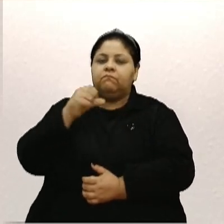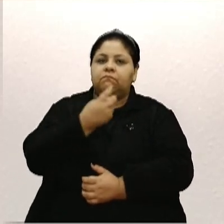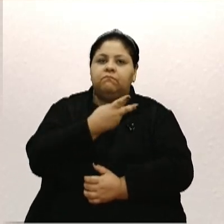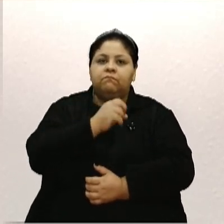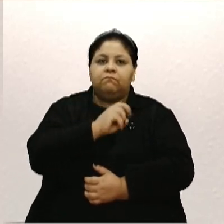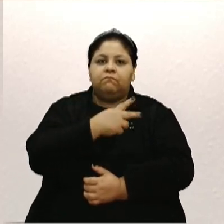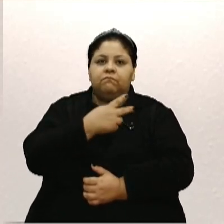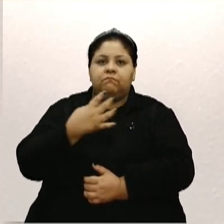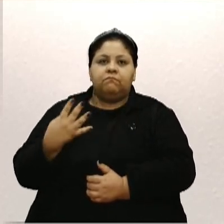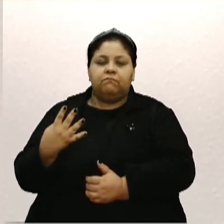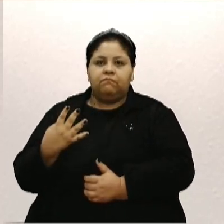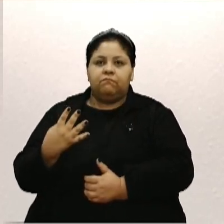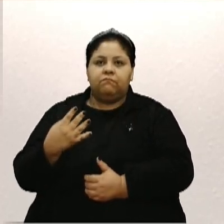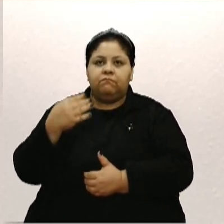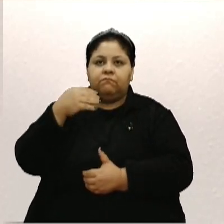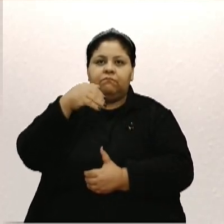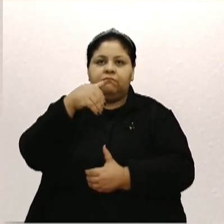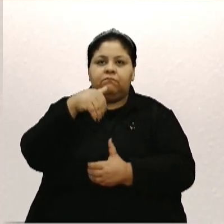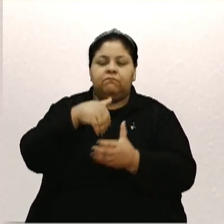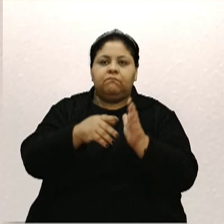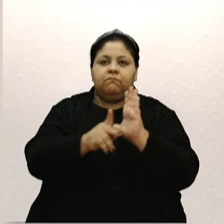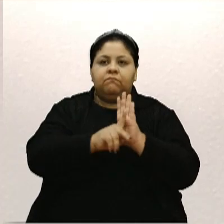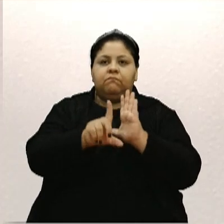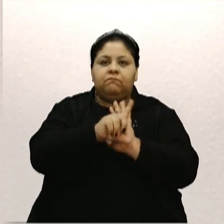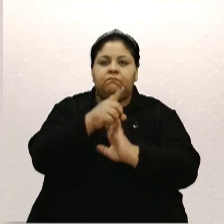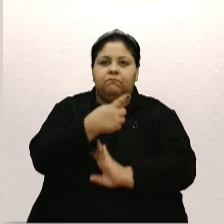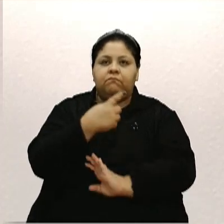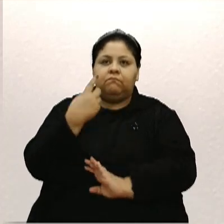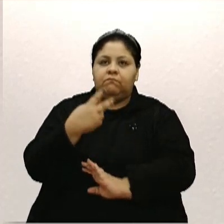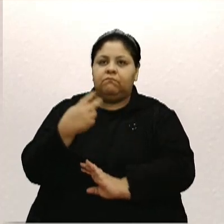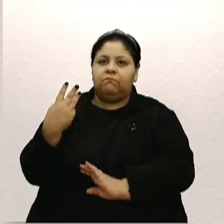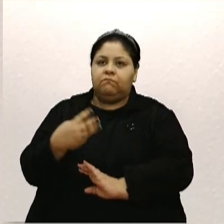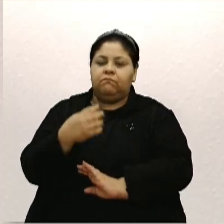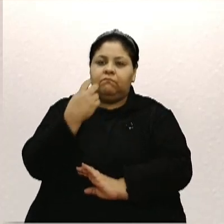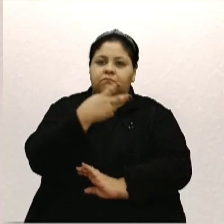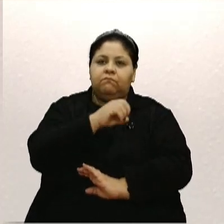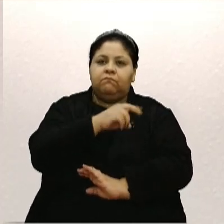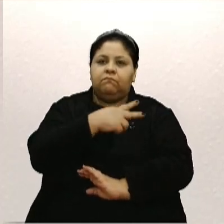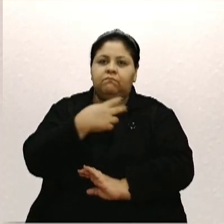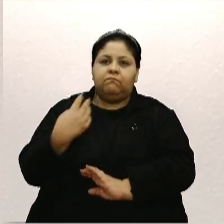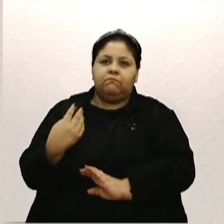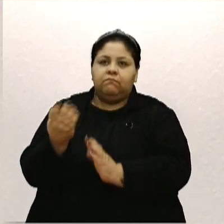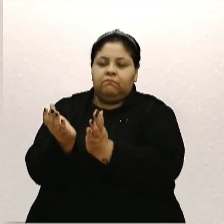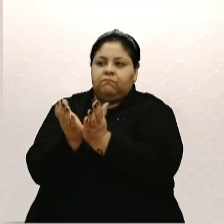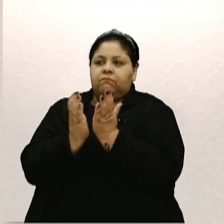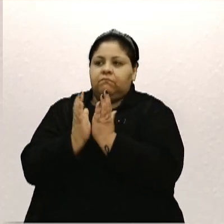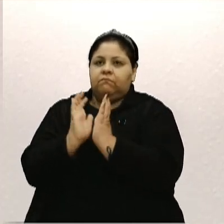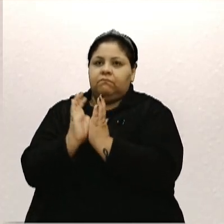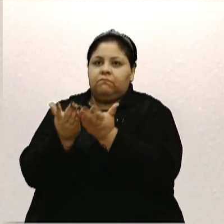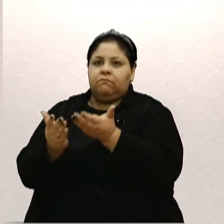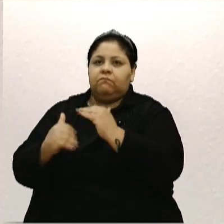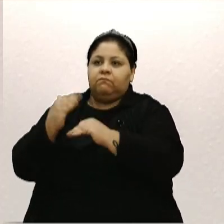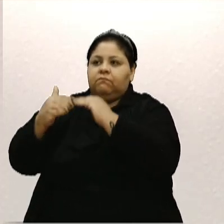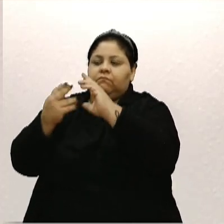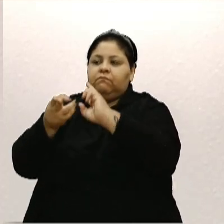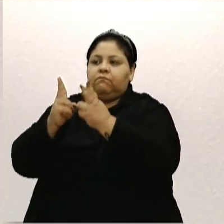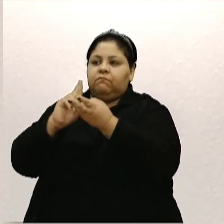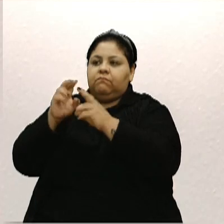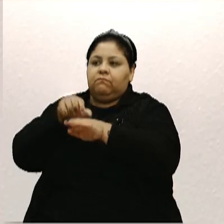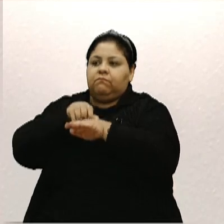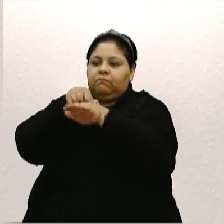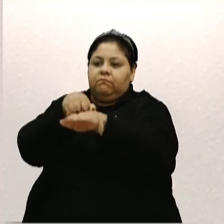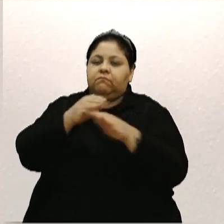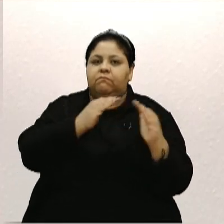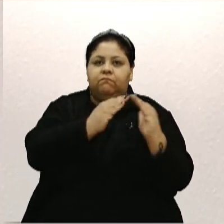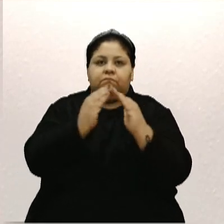barra 2024, contendo o projeto de lei nº 123, barra 2024. Recebe-se a Comissão de Desenvolvimento Urbano, Transporte e